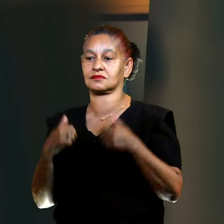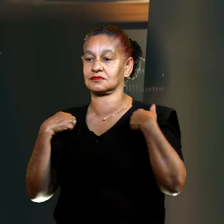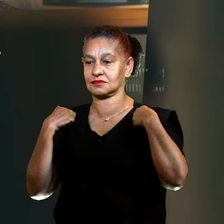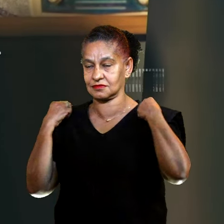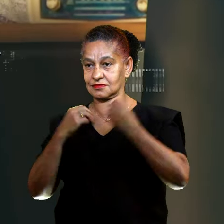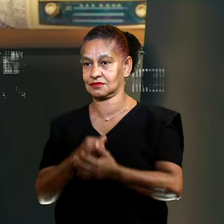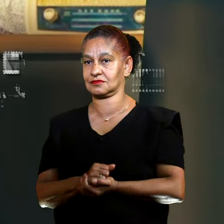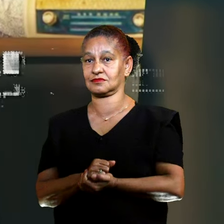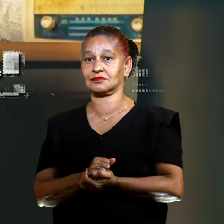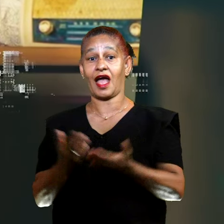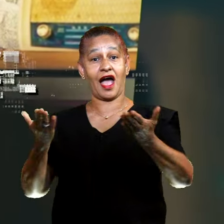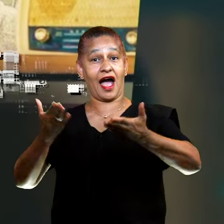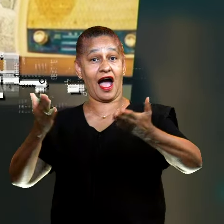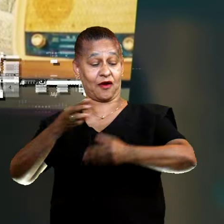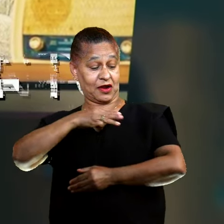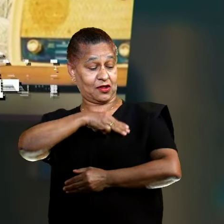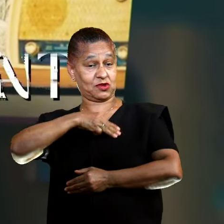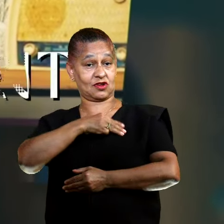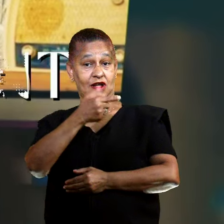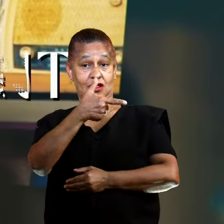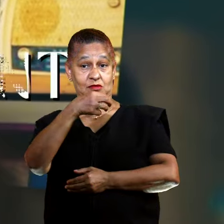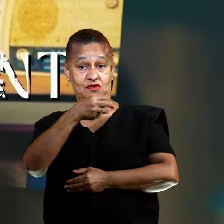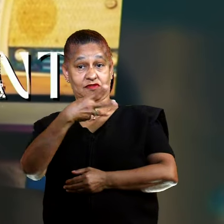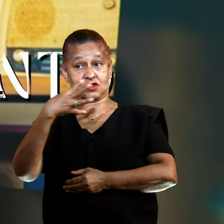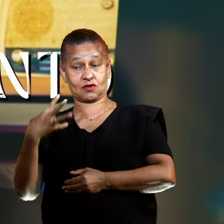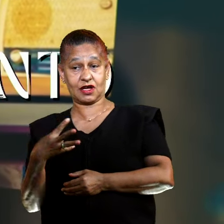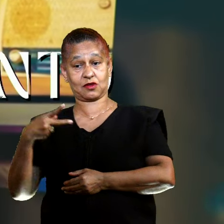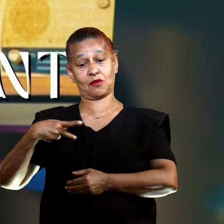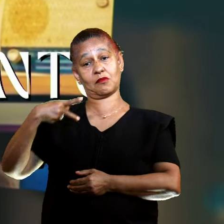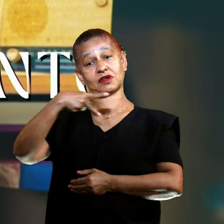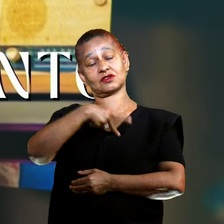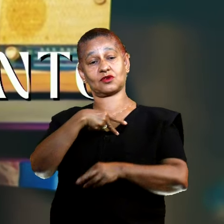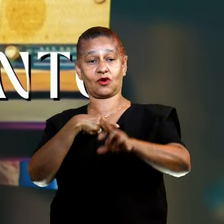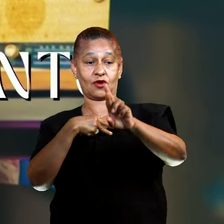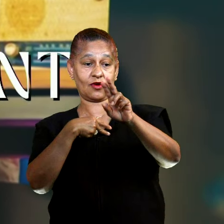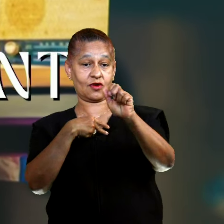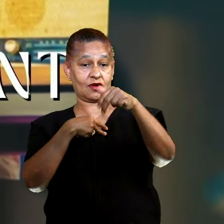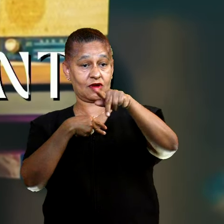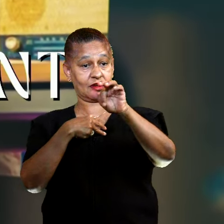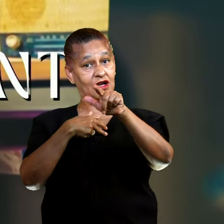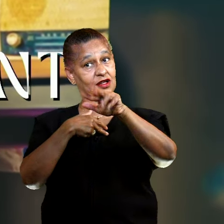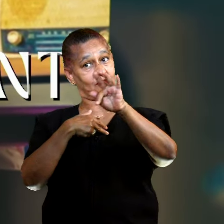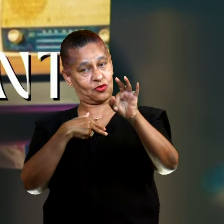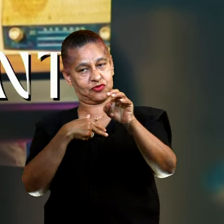Com vocês, aqui no Missionar 2024, Pastor Anufo Nascimento.